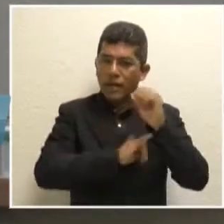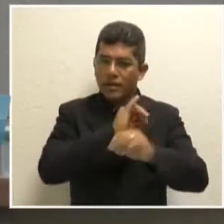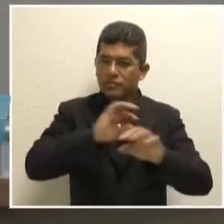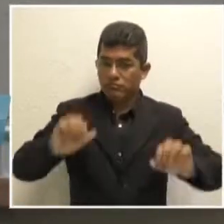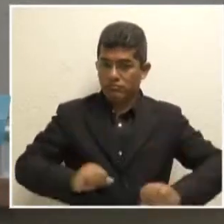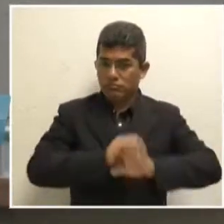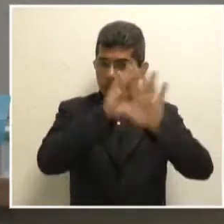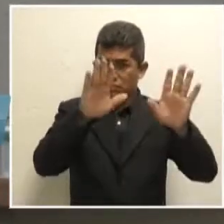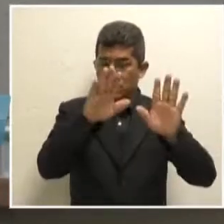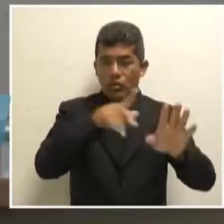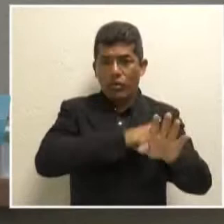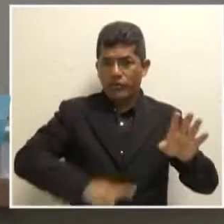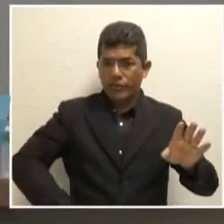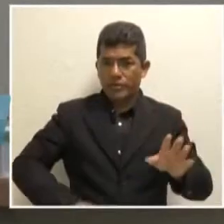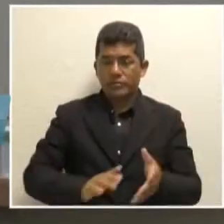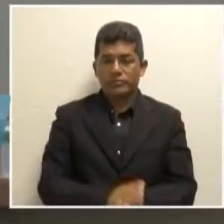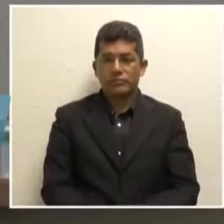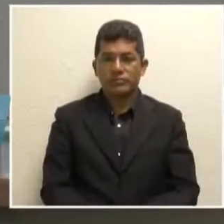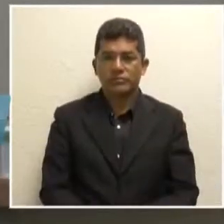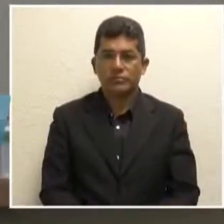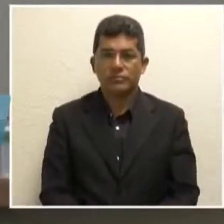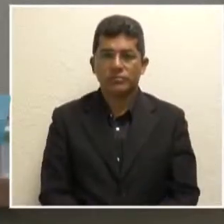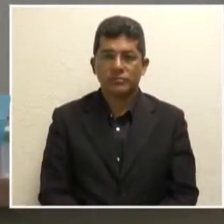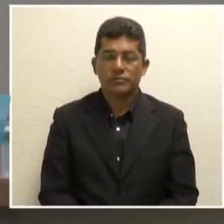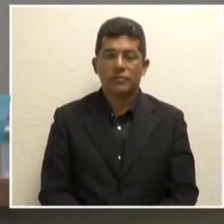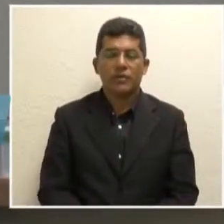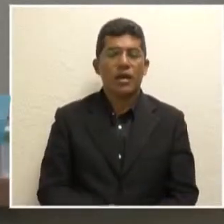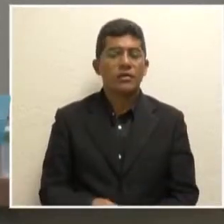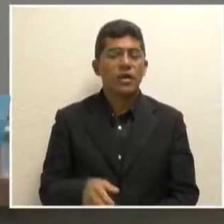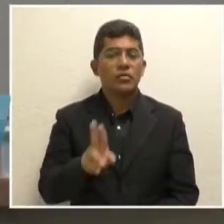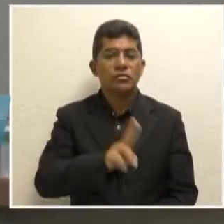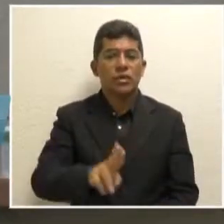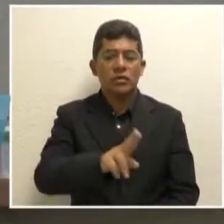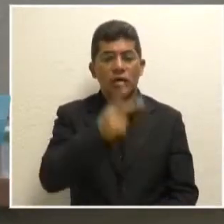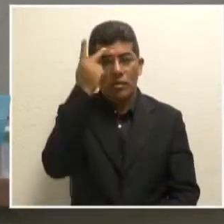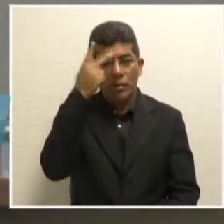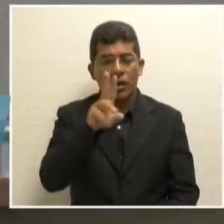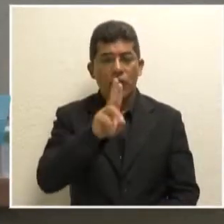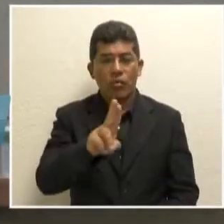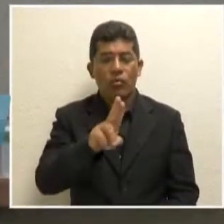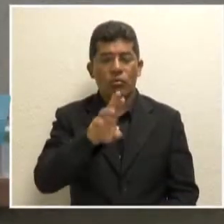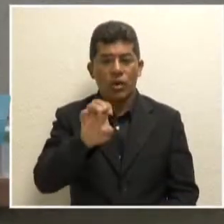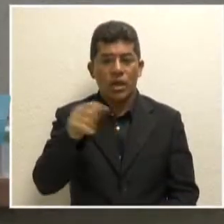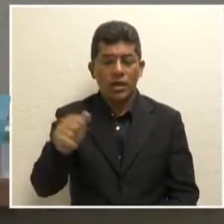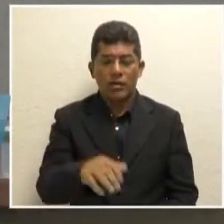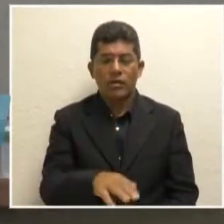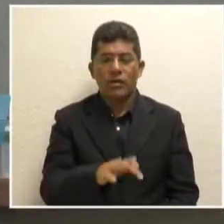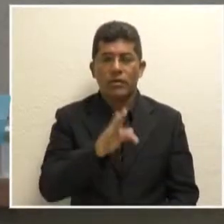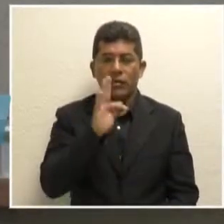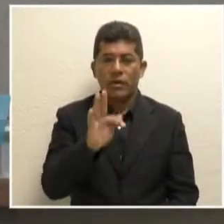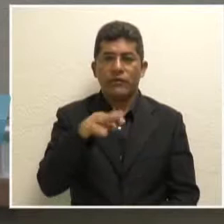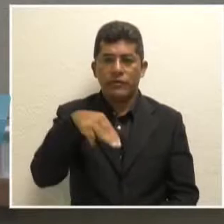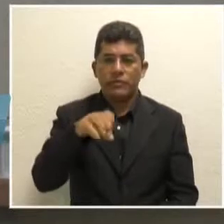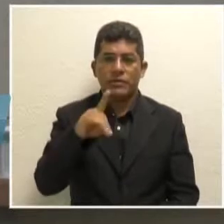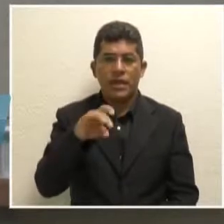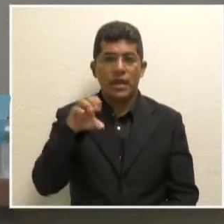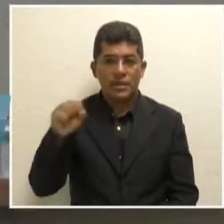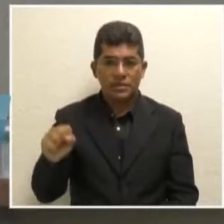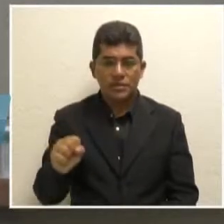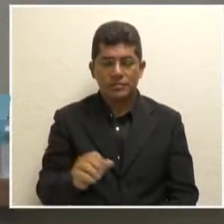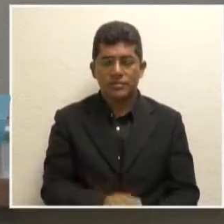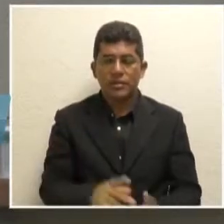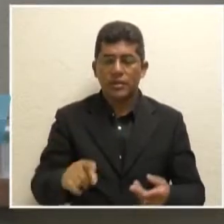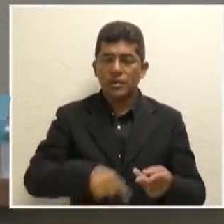informação de quanto que realmente está sendo arrecadado para a OEA para o FMPS e também